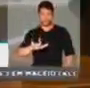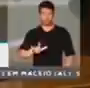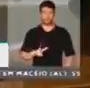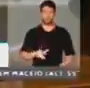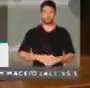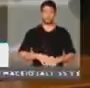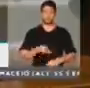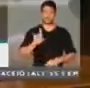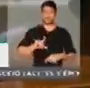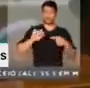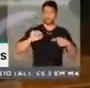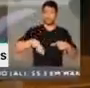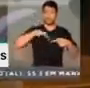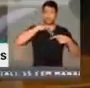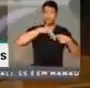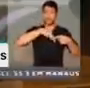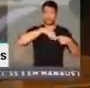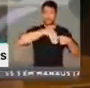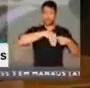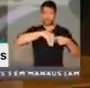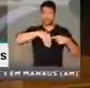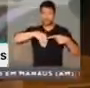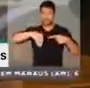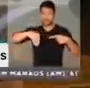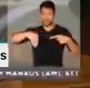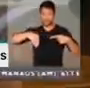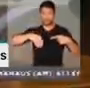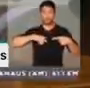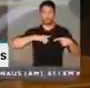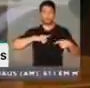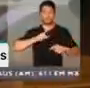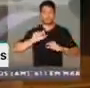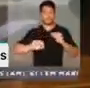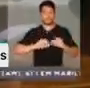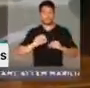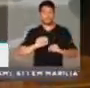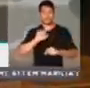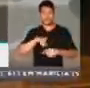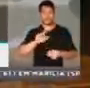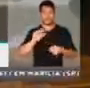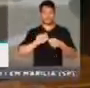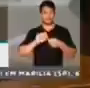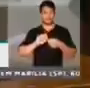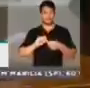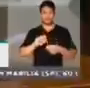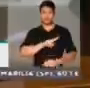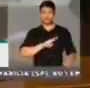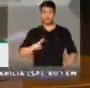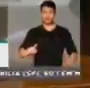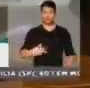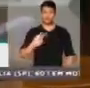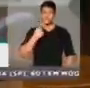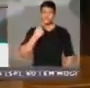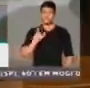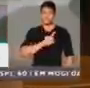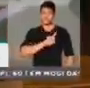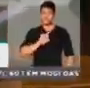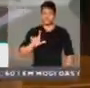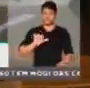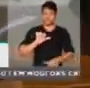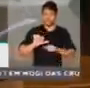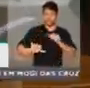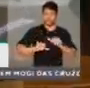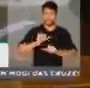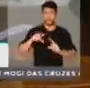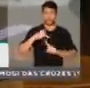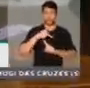Norte. Os cordelistas que fizeram foram a Baeté do Cordel e Marciano Medeiros e se chama Diga Não à Reforma da